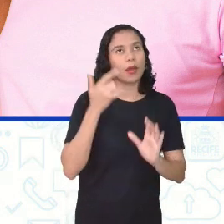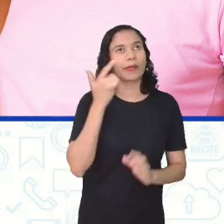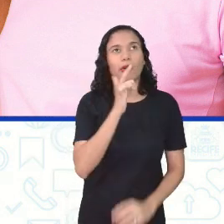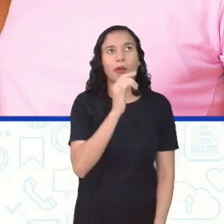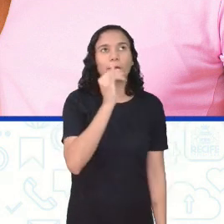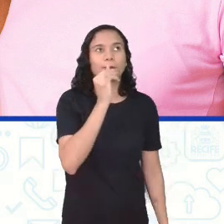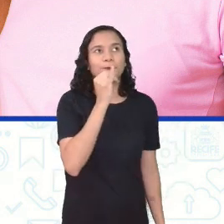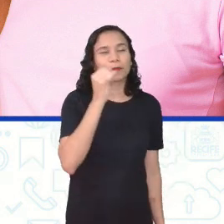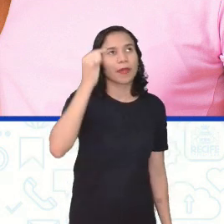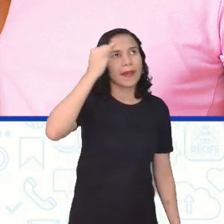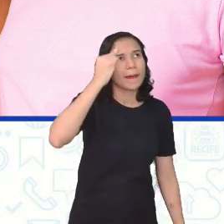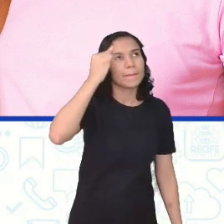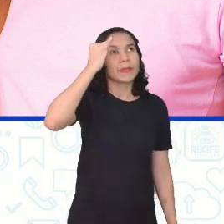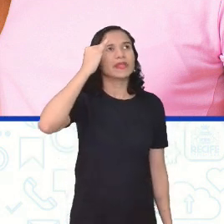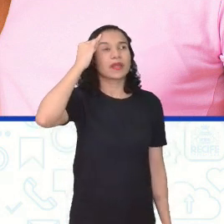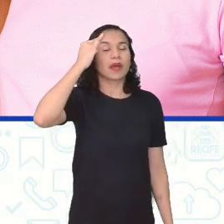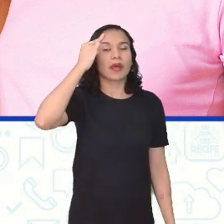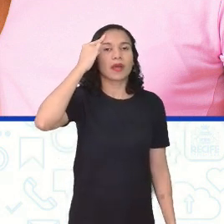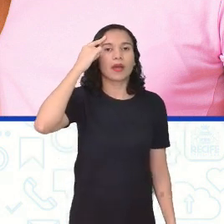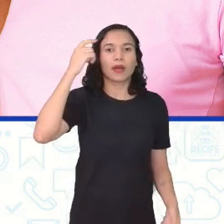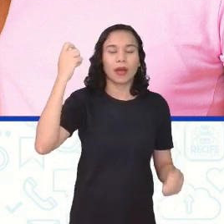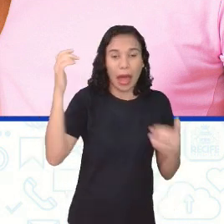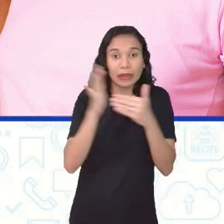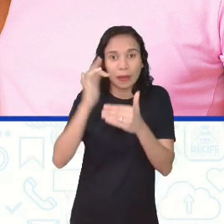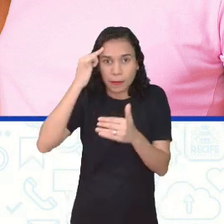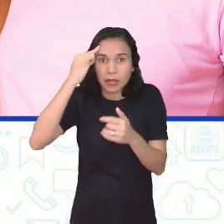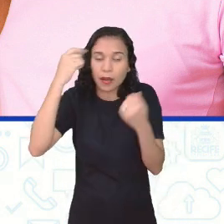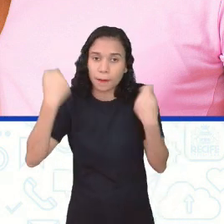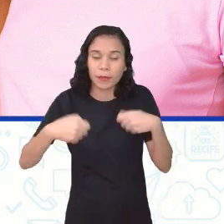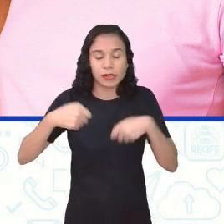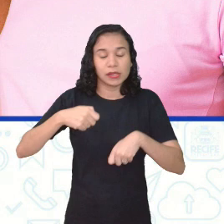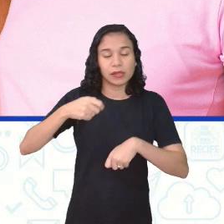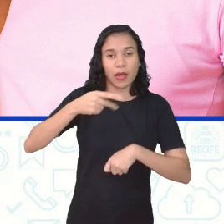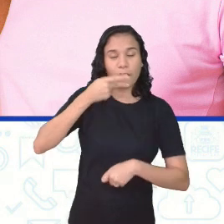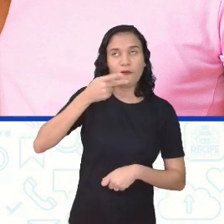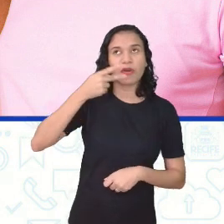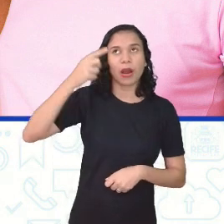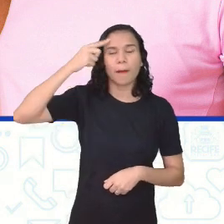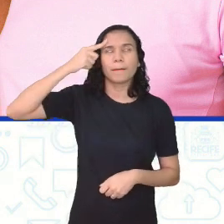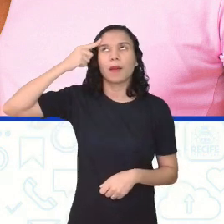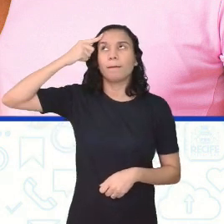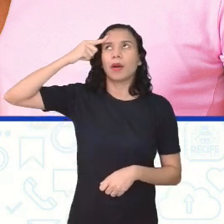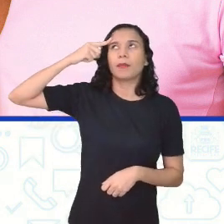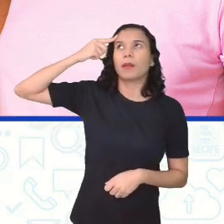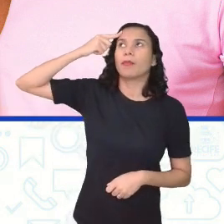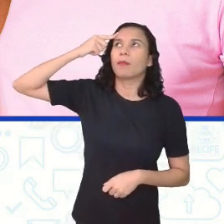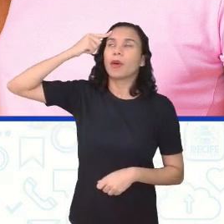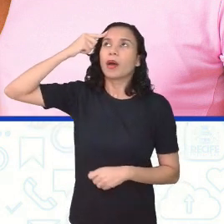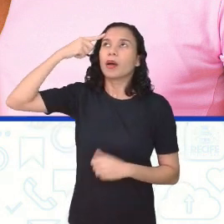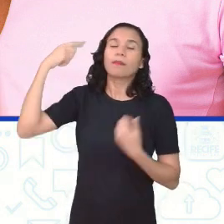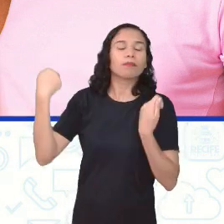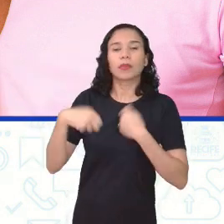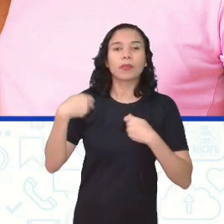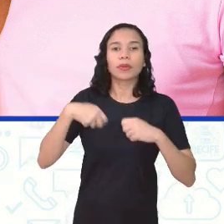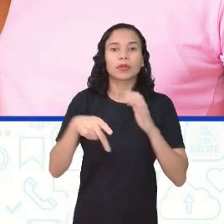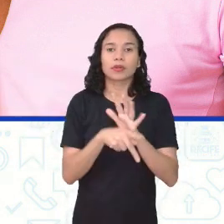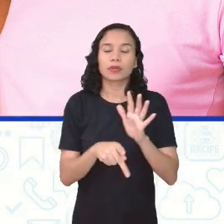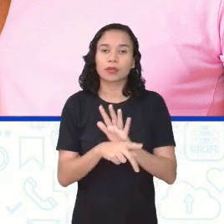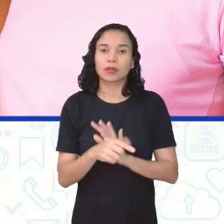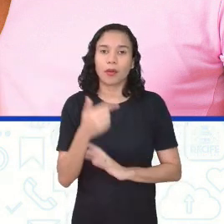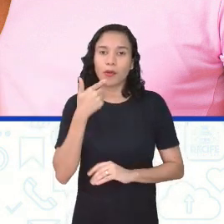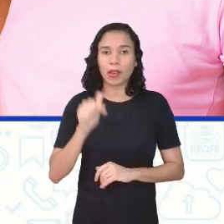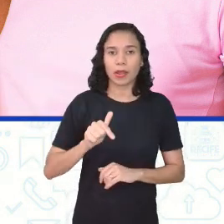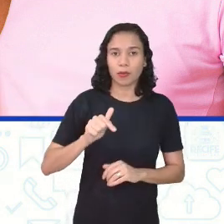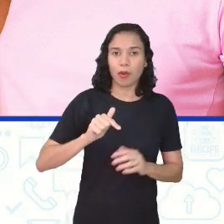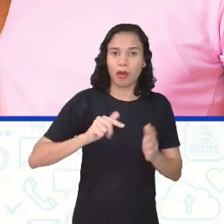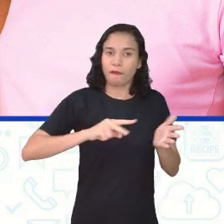de um modo que não envolva a linguagem. Sim. Não necessariamente uma linguagem escrita. Não necessariamente uma linguagem verbal,